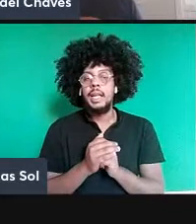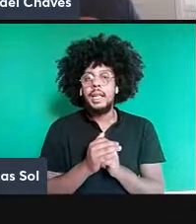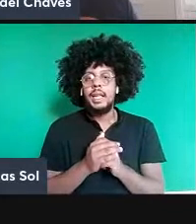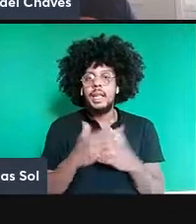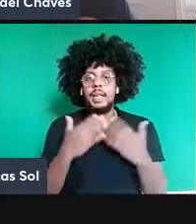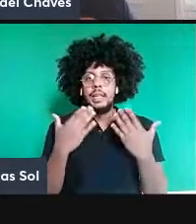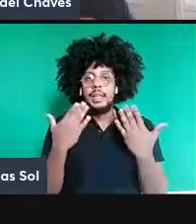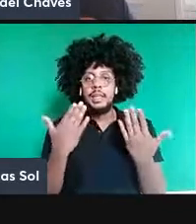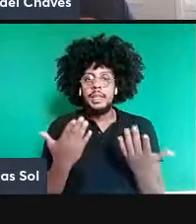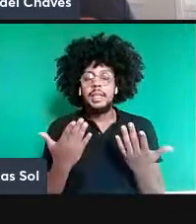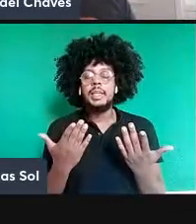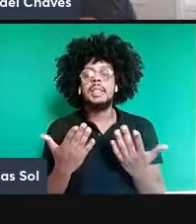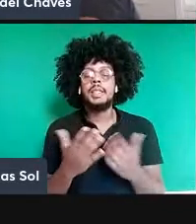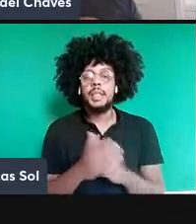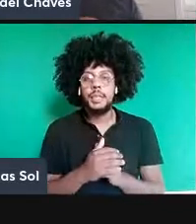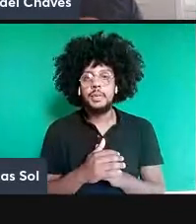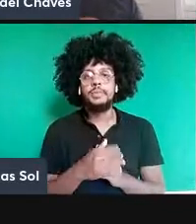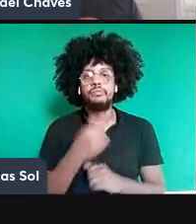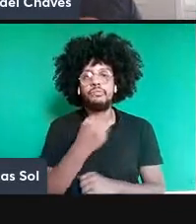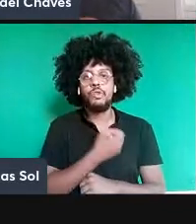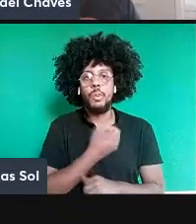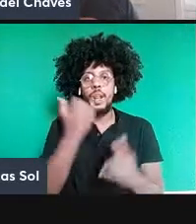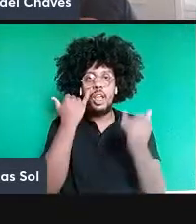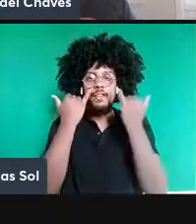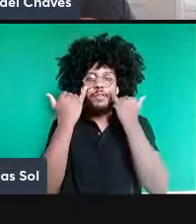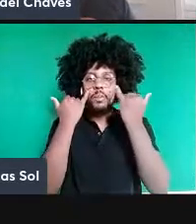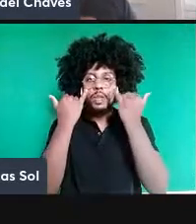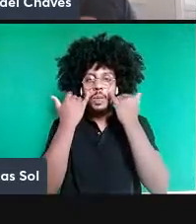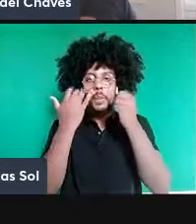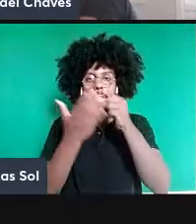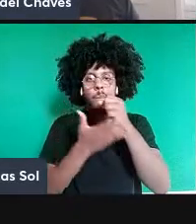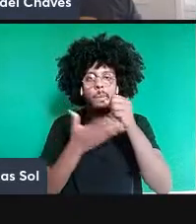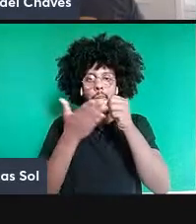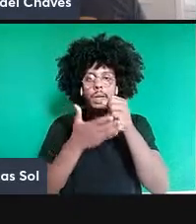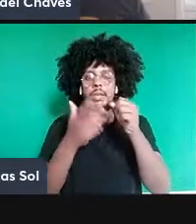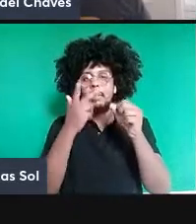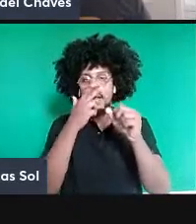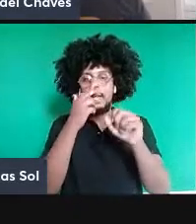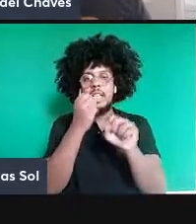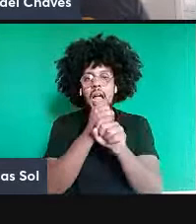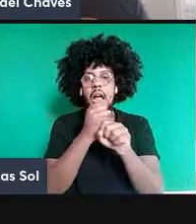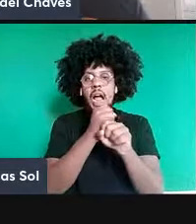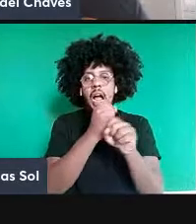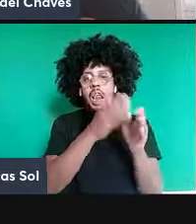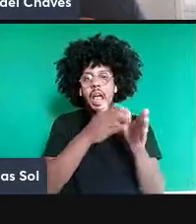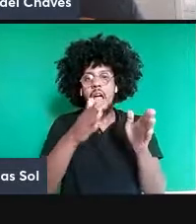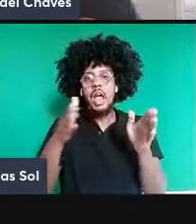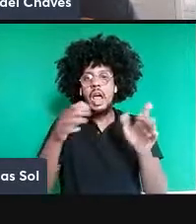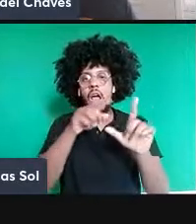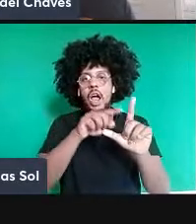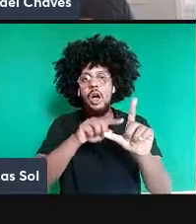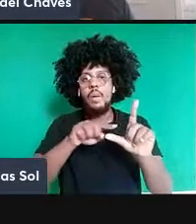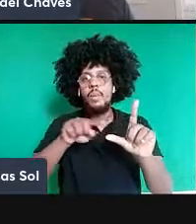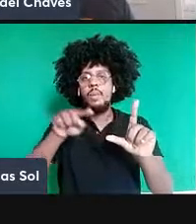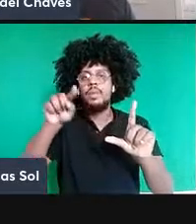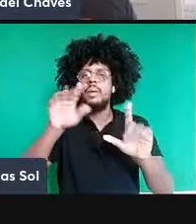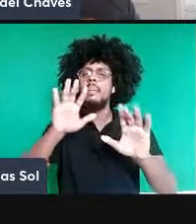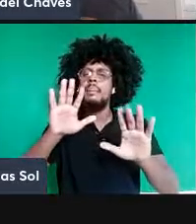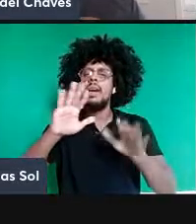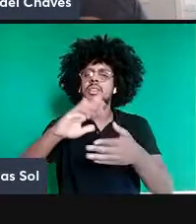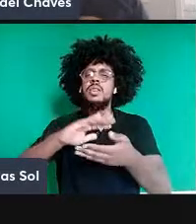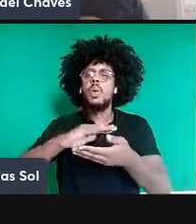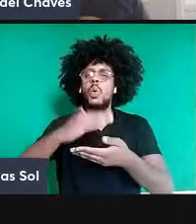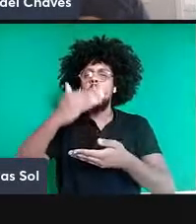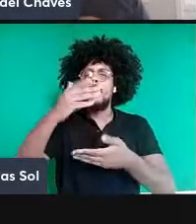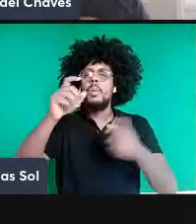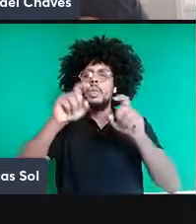básicas de informação, está aumentando ali, ano a ano. Mas os nossos computadores não estão ficando maiores, eles, de fato, estão ficando menores. Ou seja,